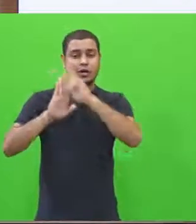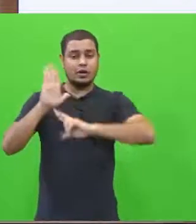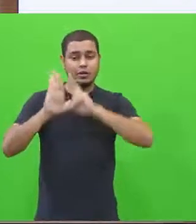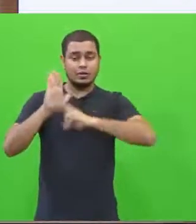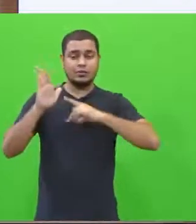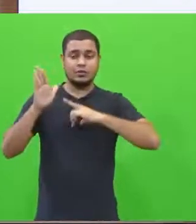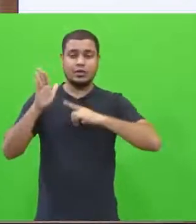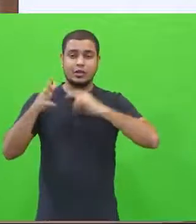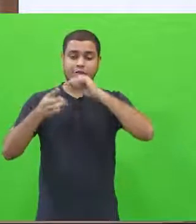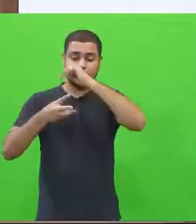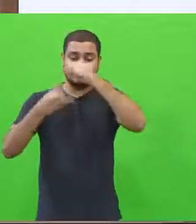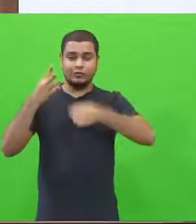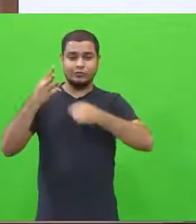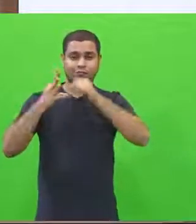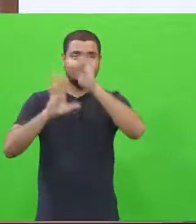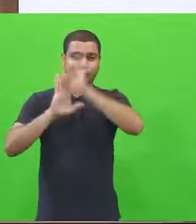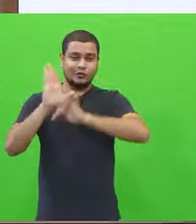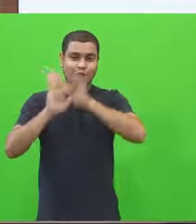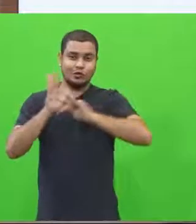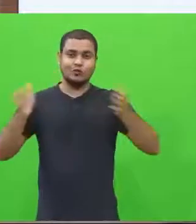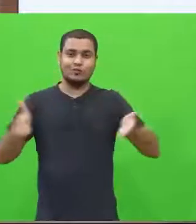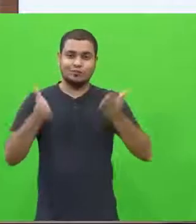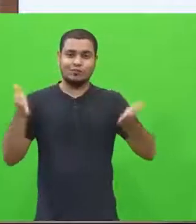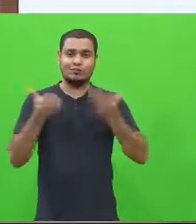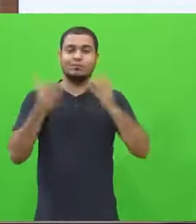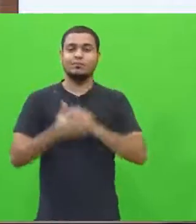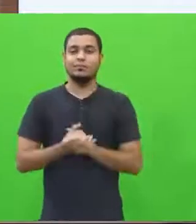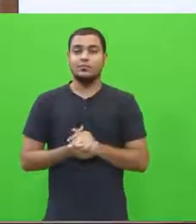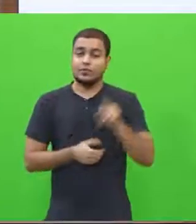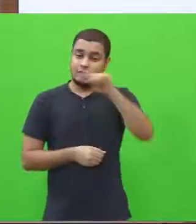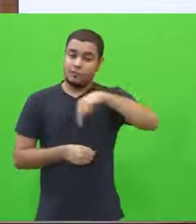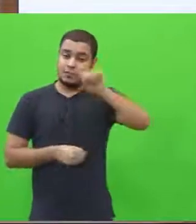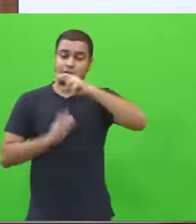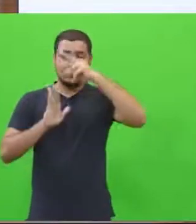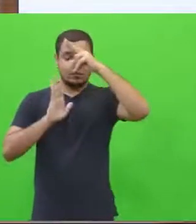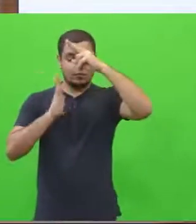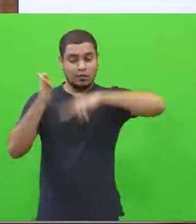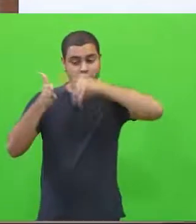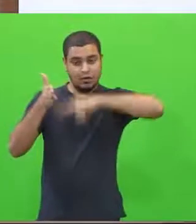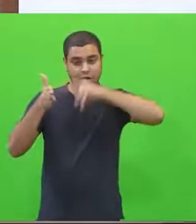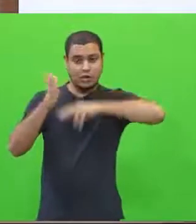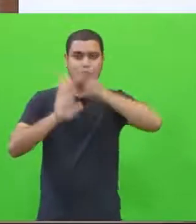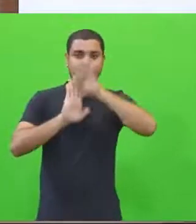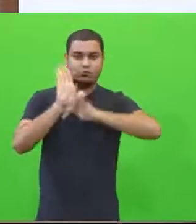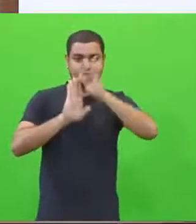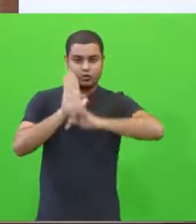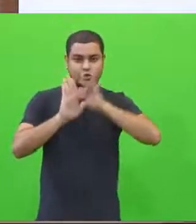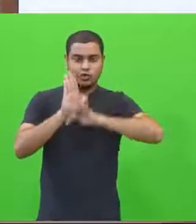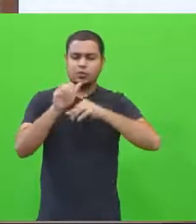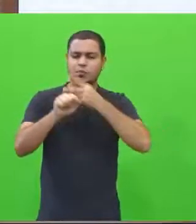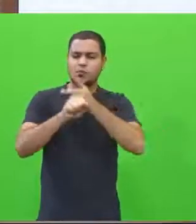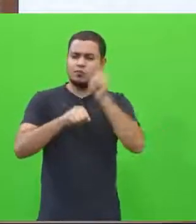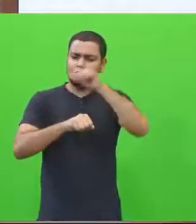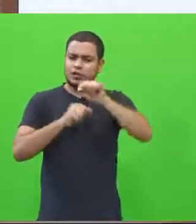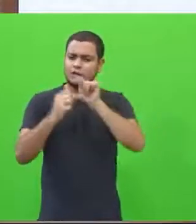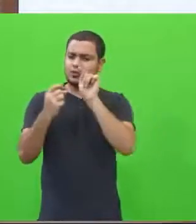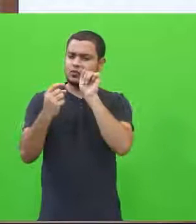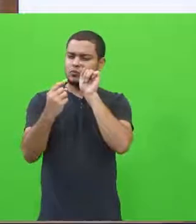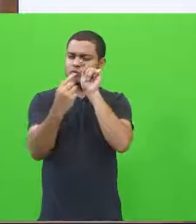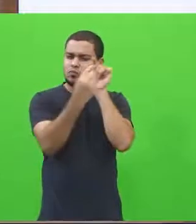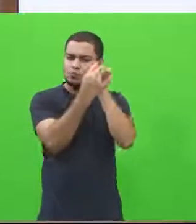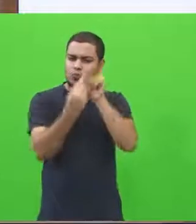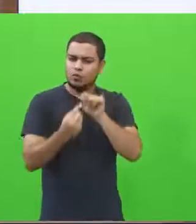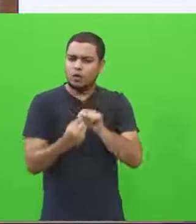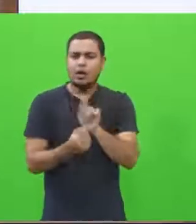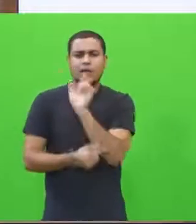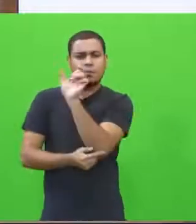três textos motivadores vocês vão ler esses três textos e vocês vão identificar quais são as